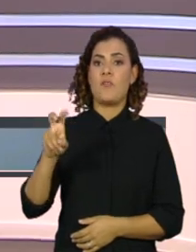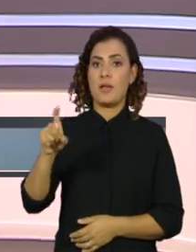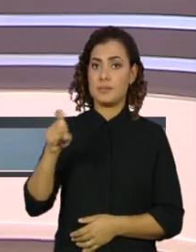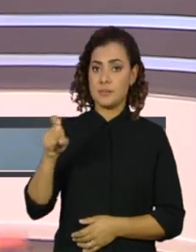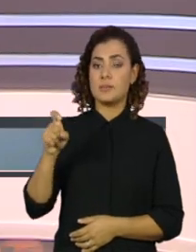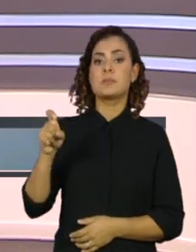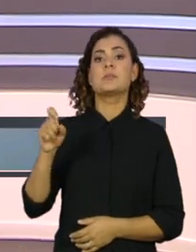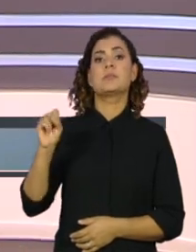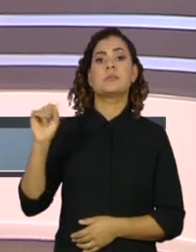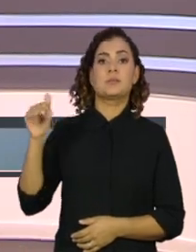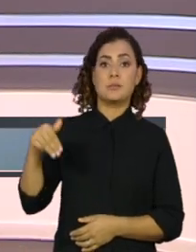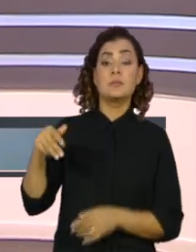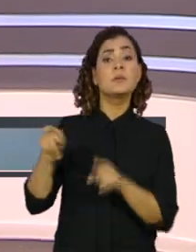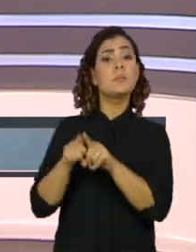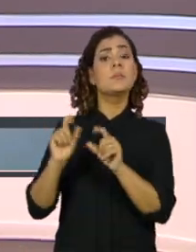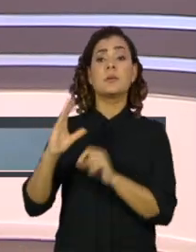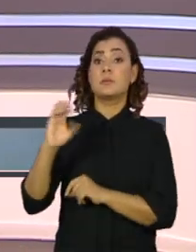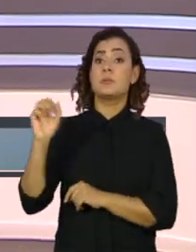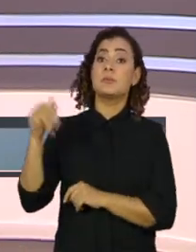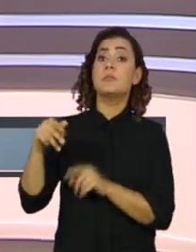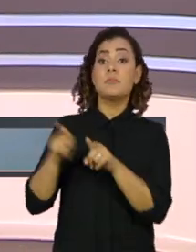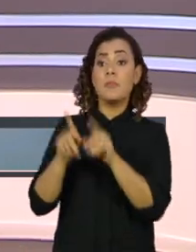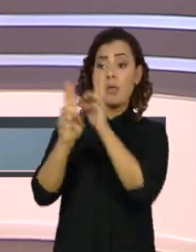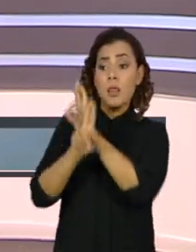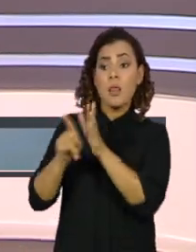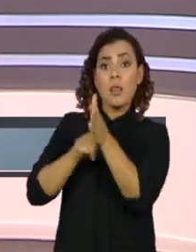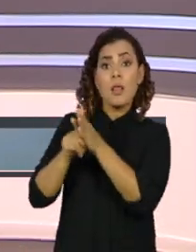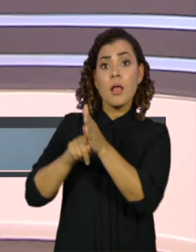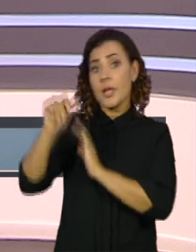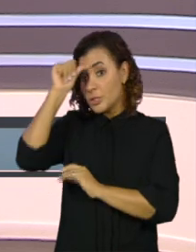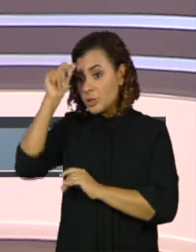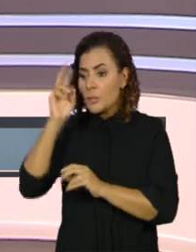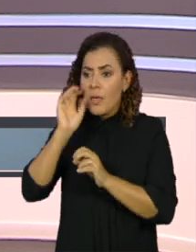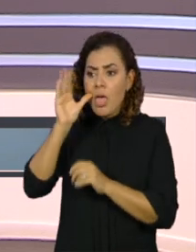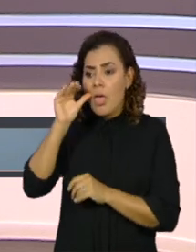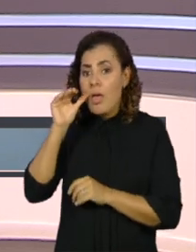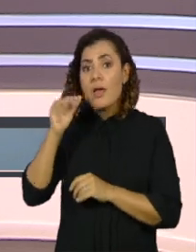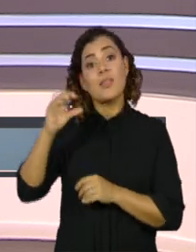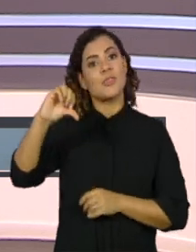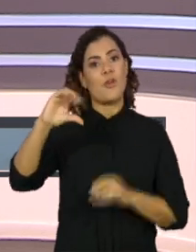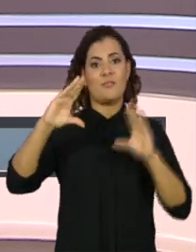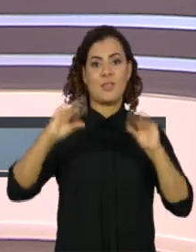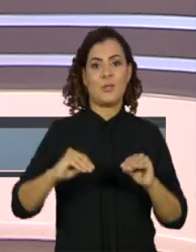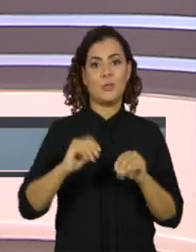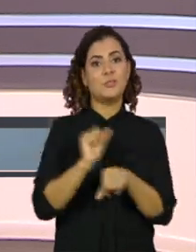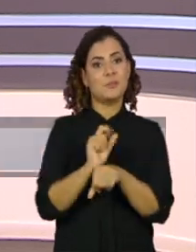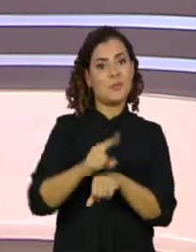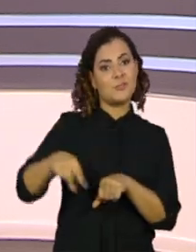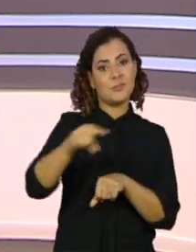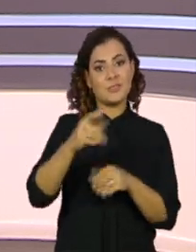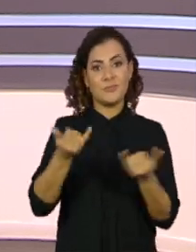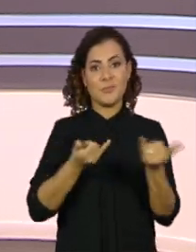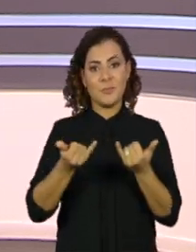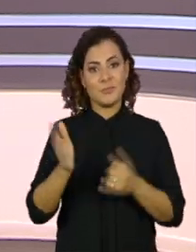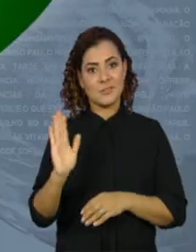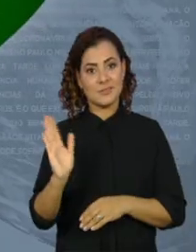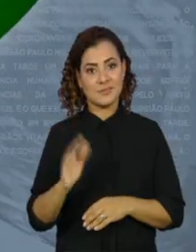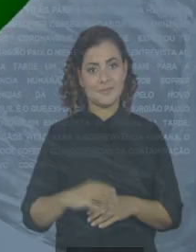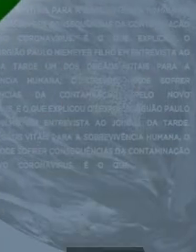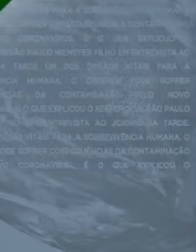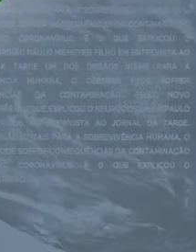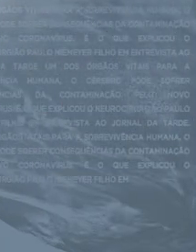da Anvisa vão à Índia para inspecionar a fábrica. Essas e outras notícias às nove em ponto no Jornal da Cultura. Até já.